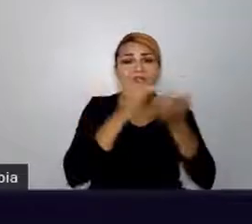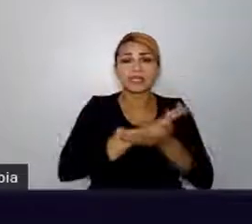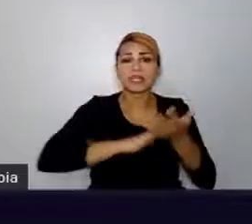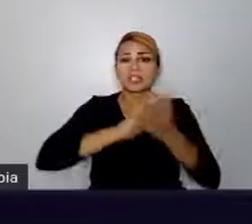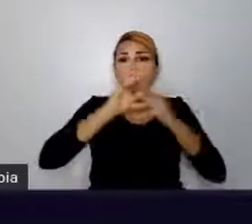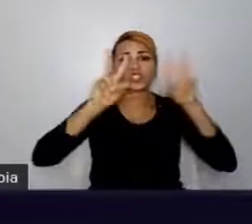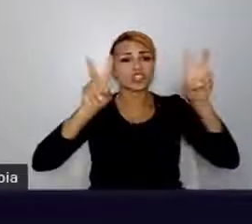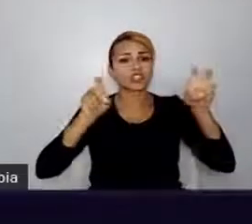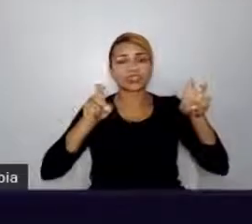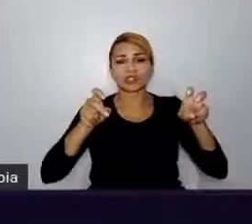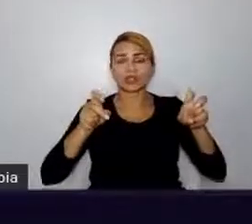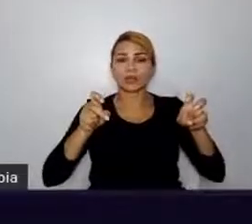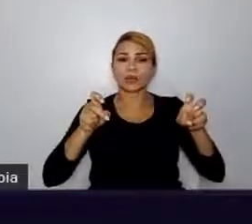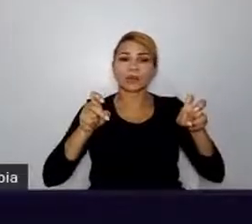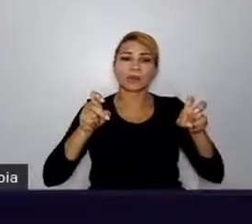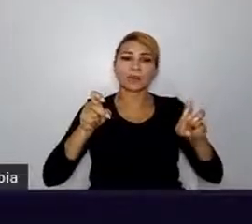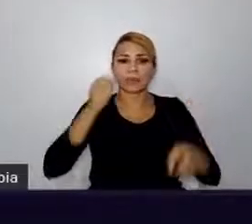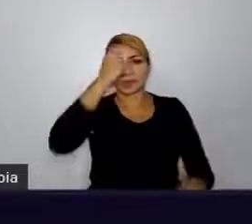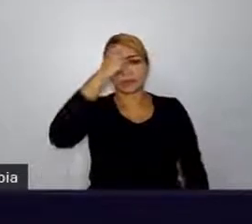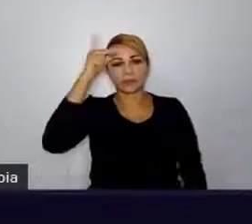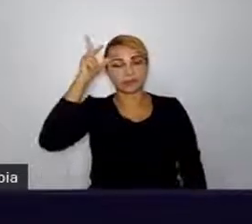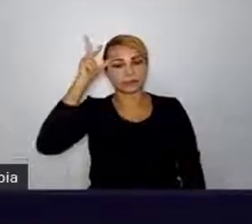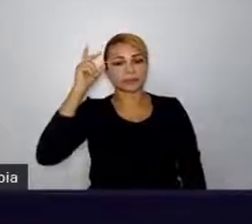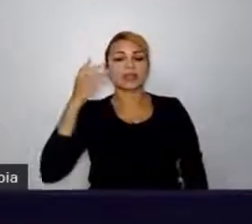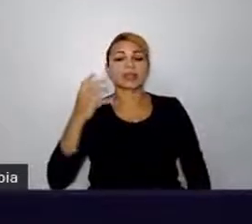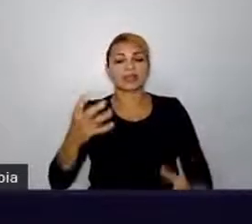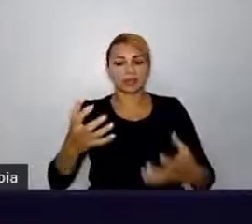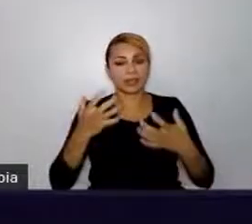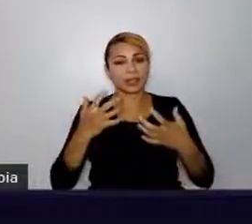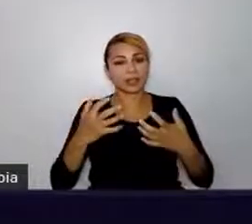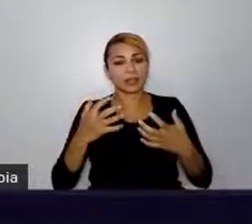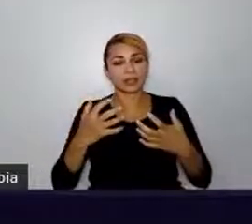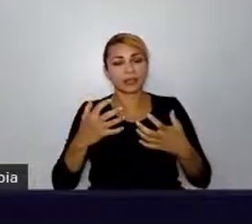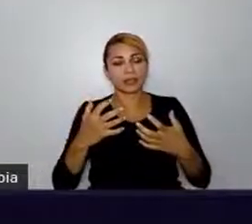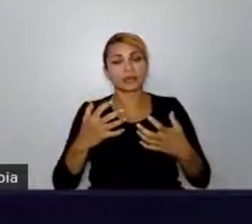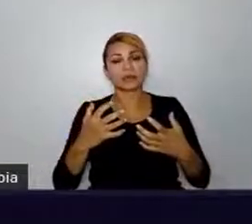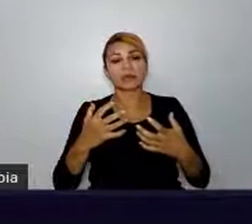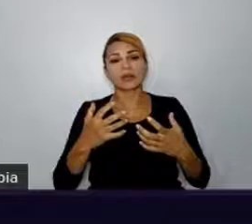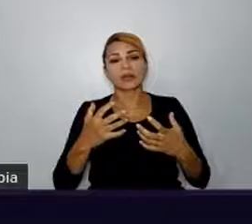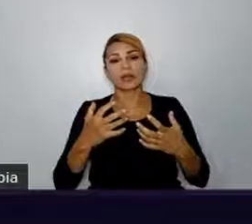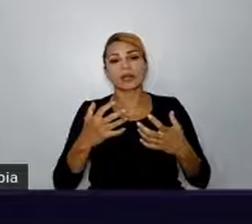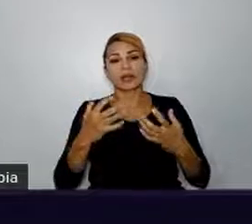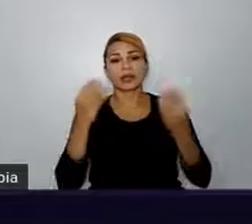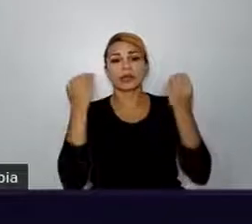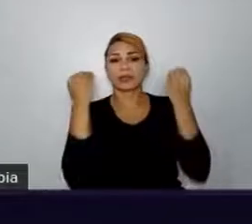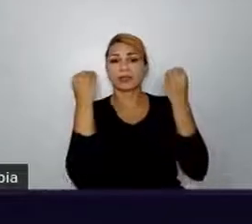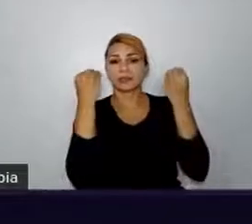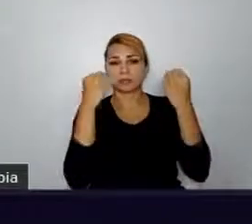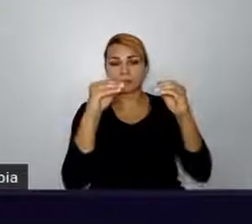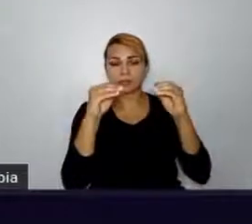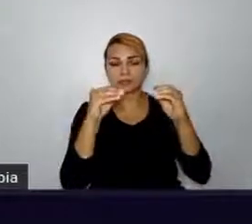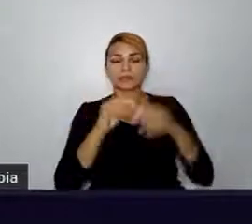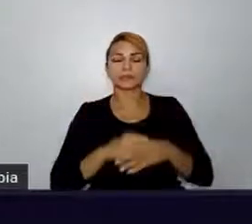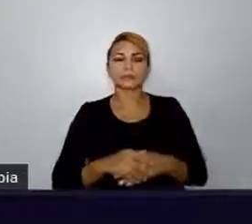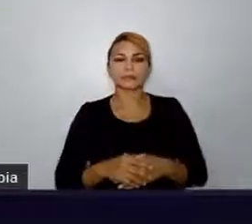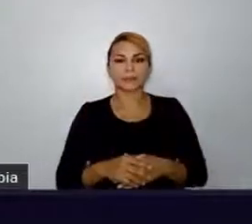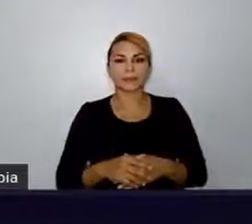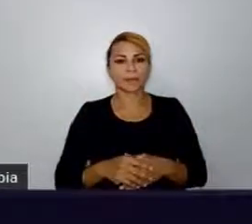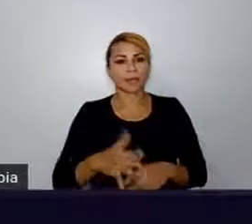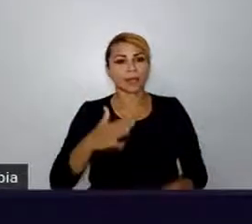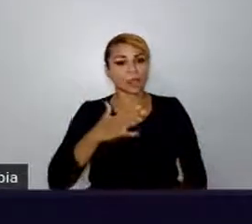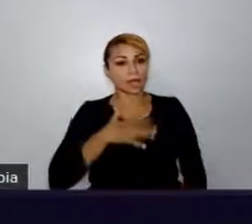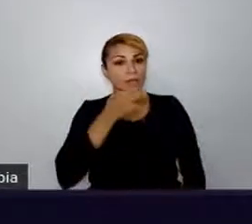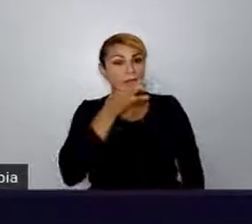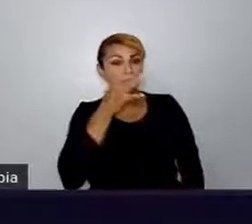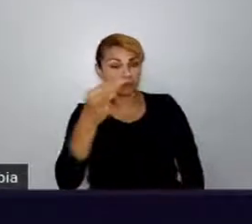Fiz questão de registrar o meu ponto de vista. O seu, o seu. O meu, o meu. Obrigado de nada. E esse tweet é simplesmente